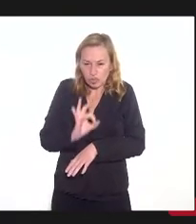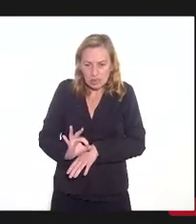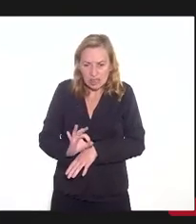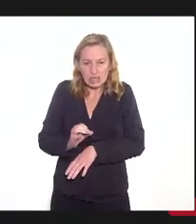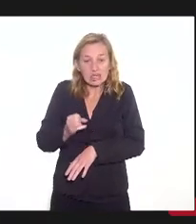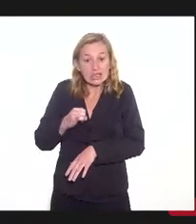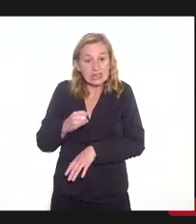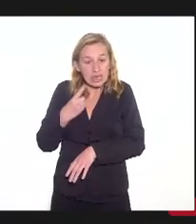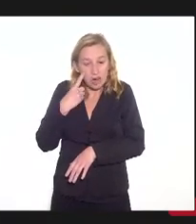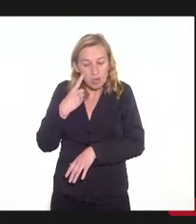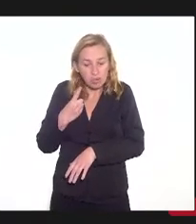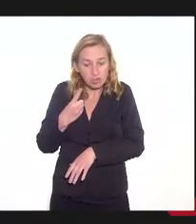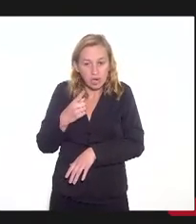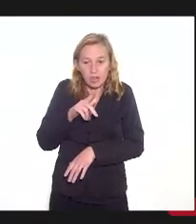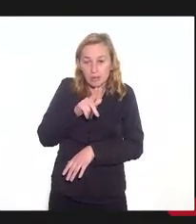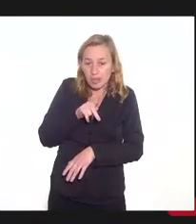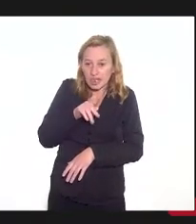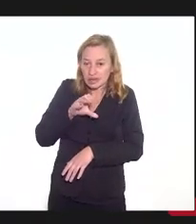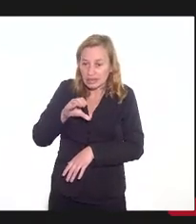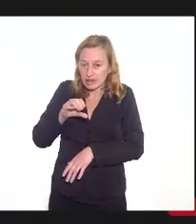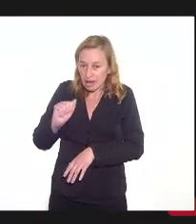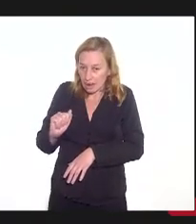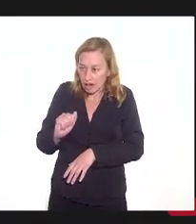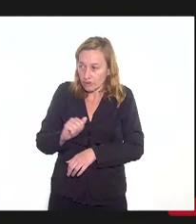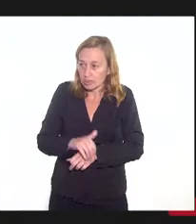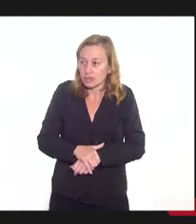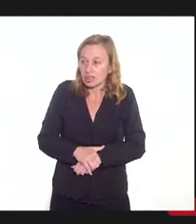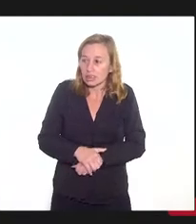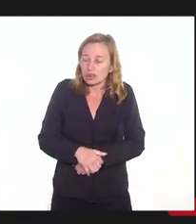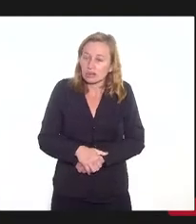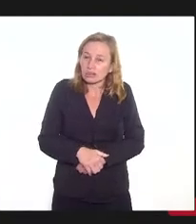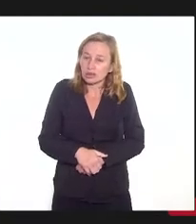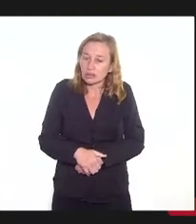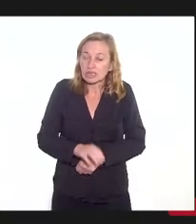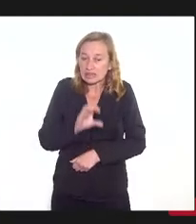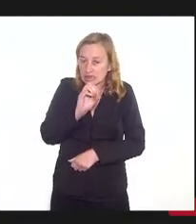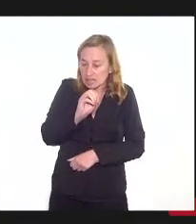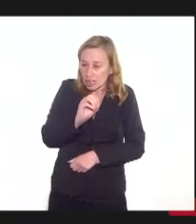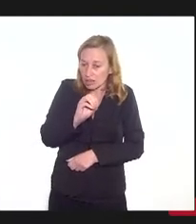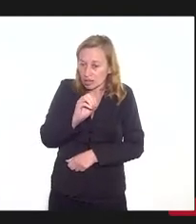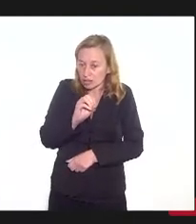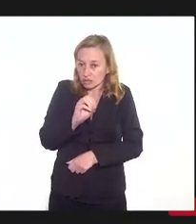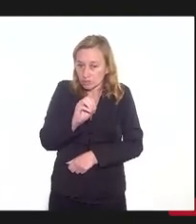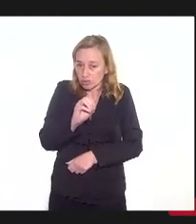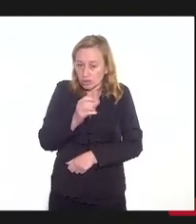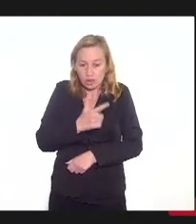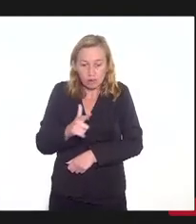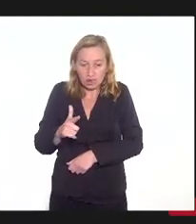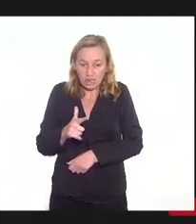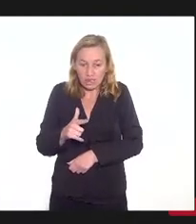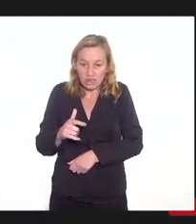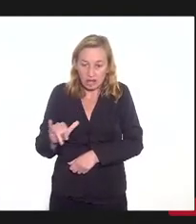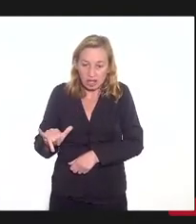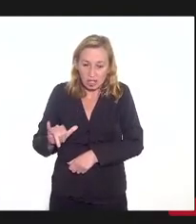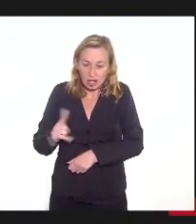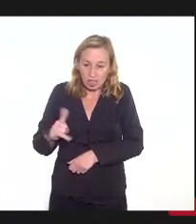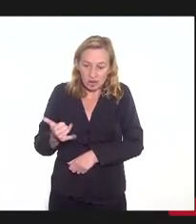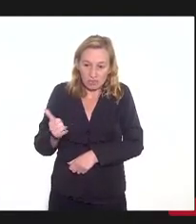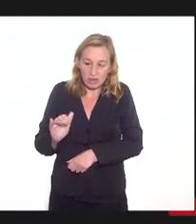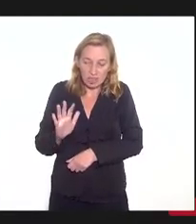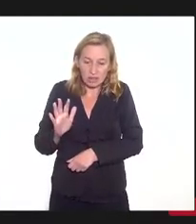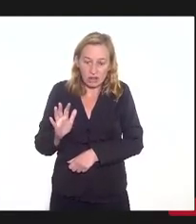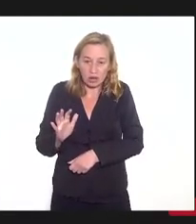considerar o IPCA de zero, não tem inflação e conseguir